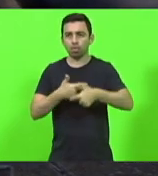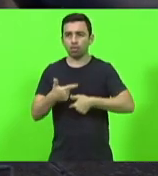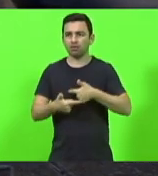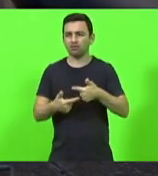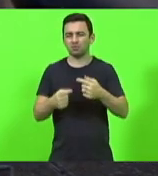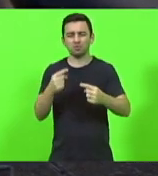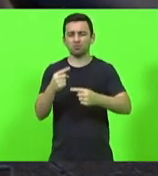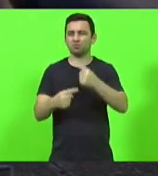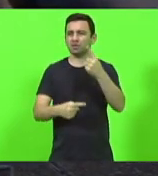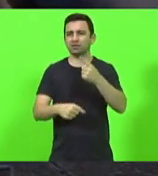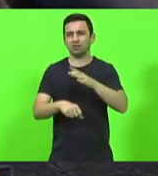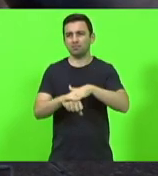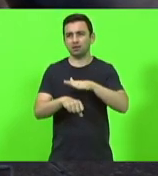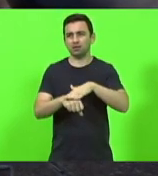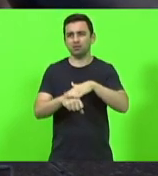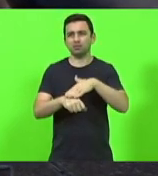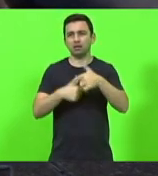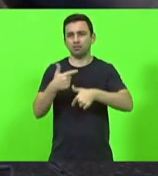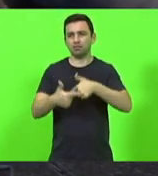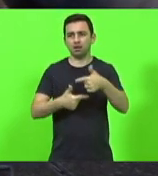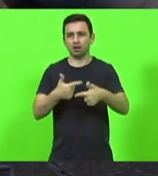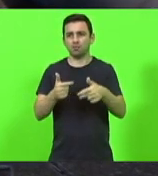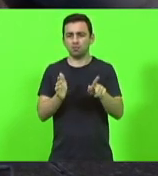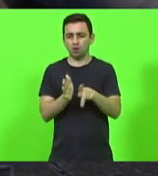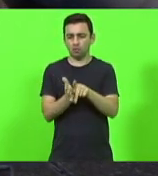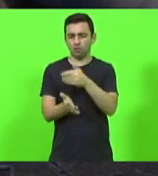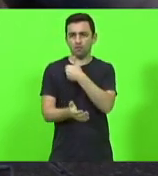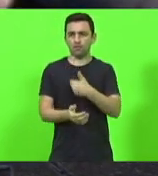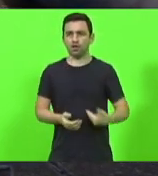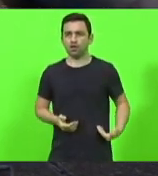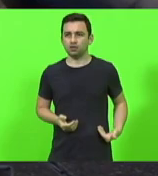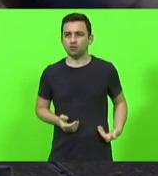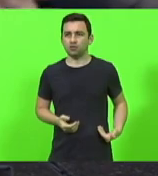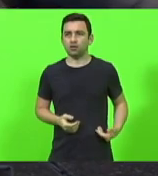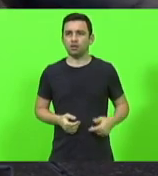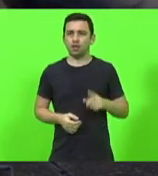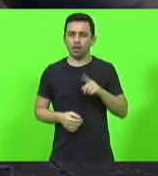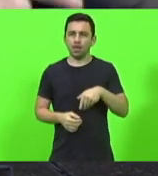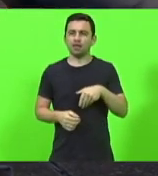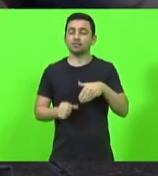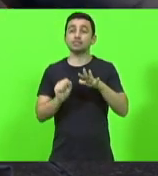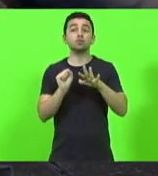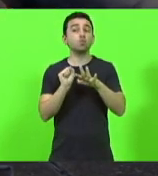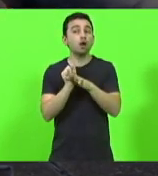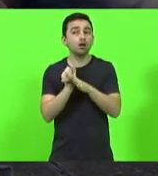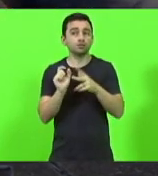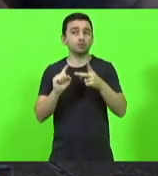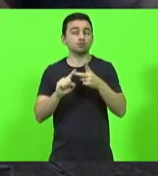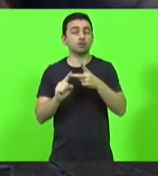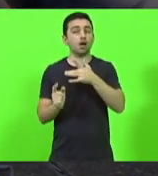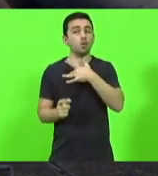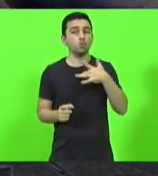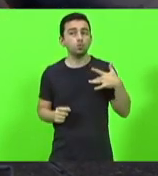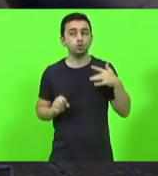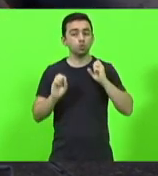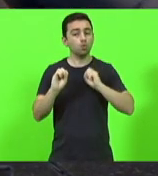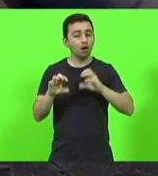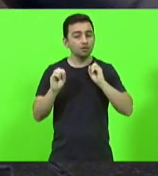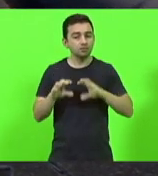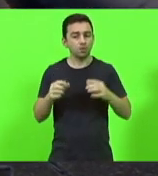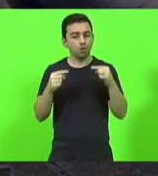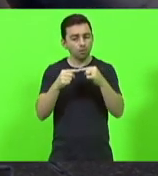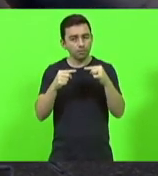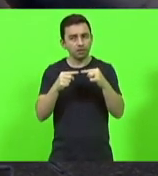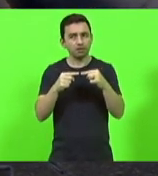atividade, me perdoem, não é uma atividade inerente de Estado. atividade inerente de Estado é segurança, saúde, educação, agora,